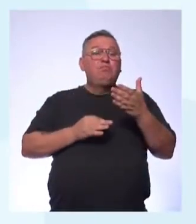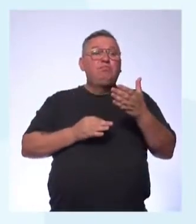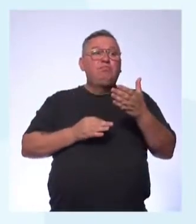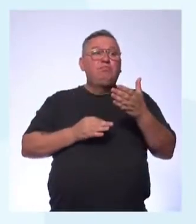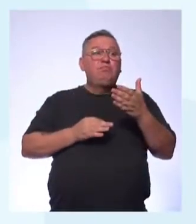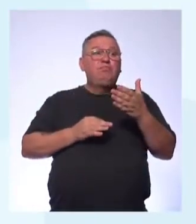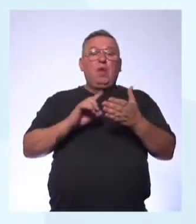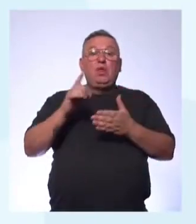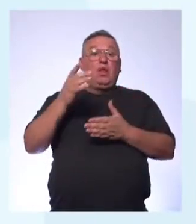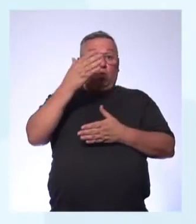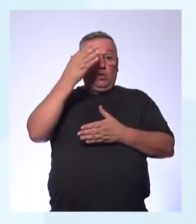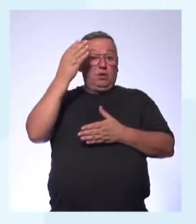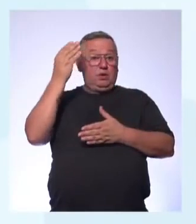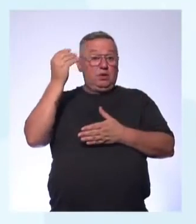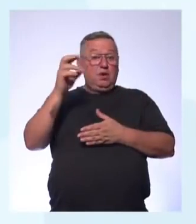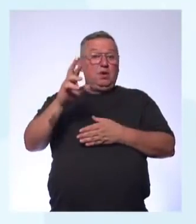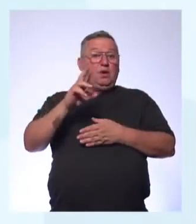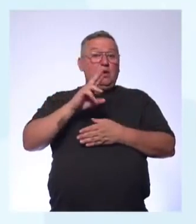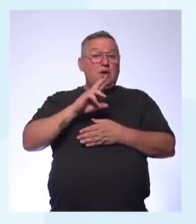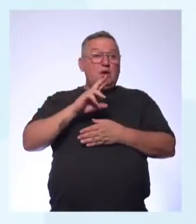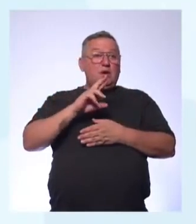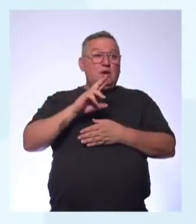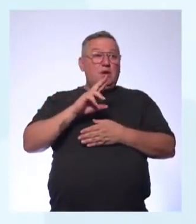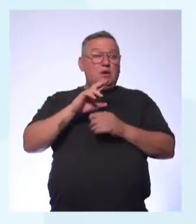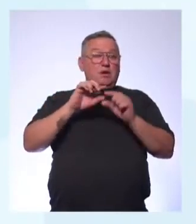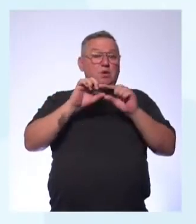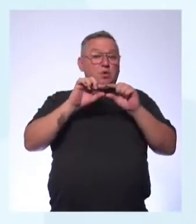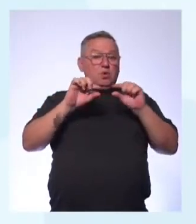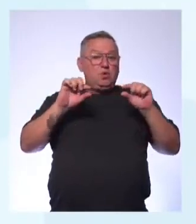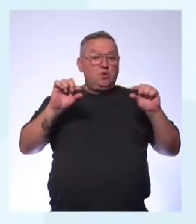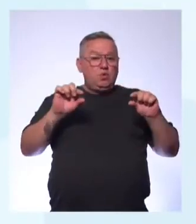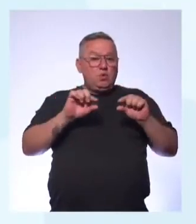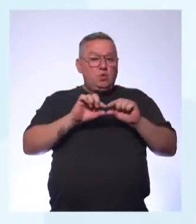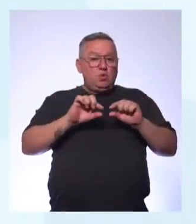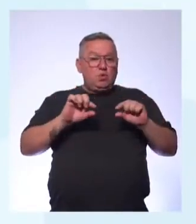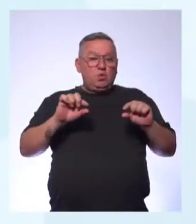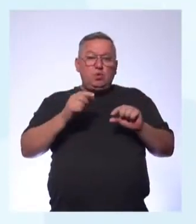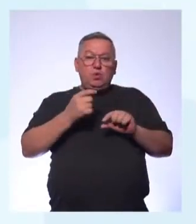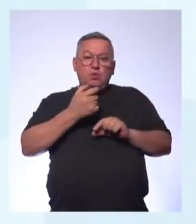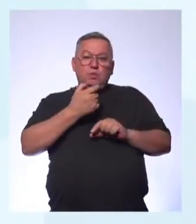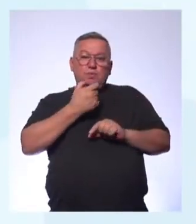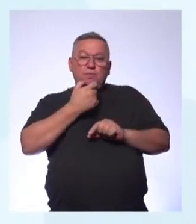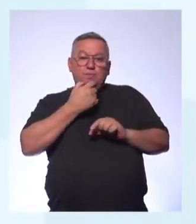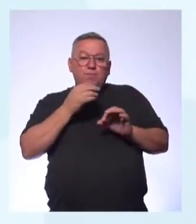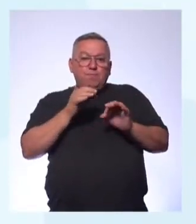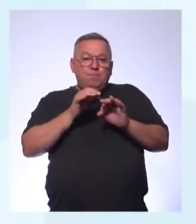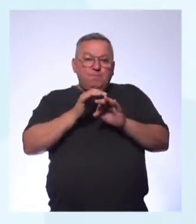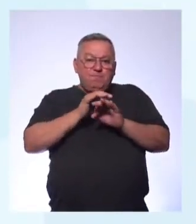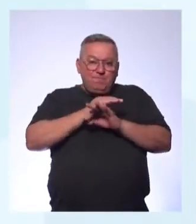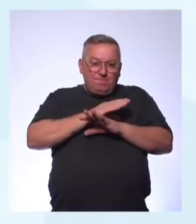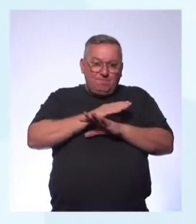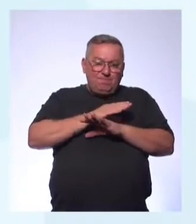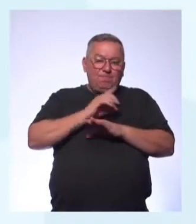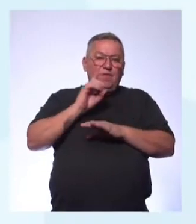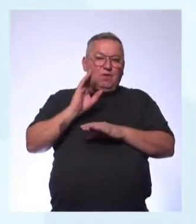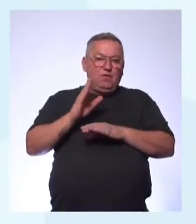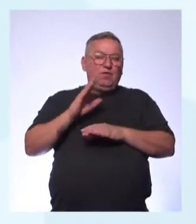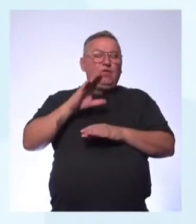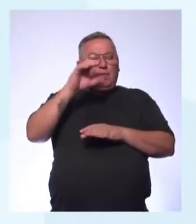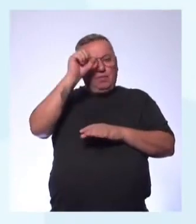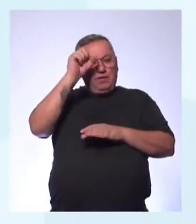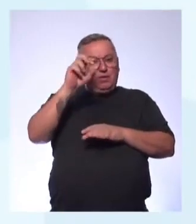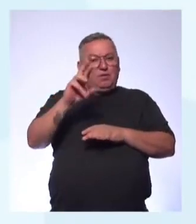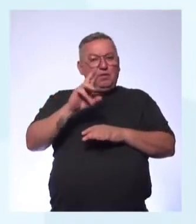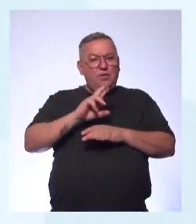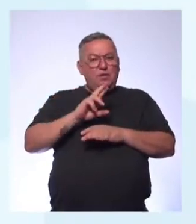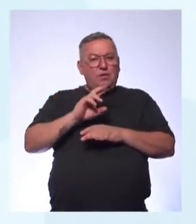esqueçam Resposta Long answer in English Coloque respostas completas em inglês Que a gente já aprendeu a